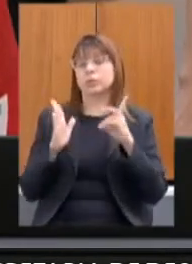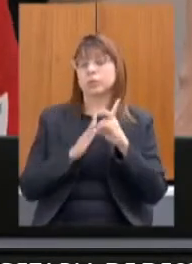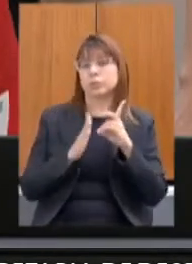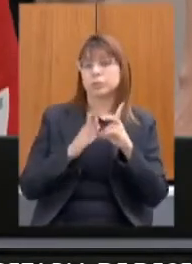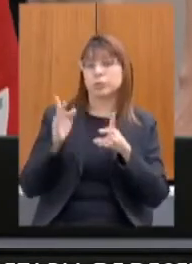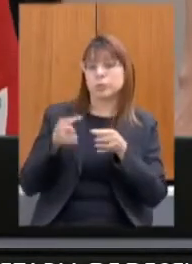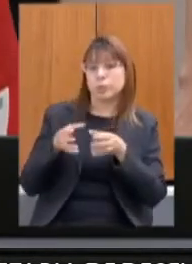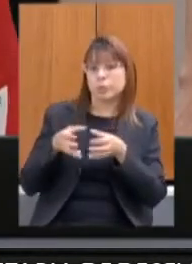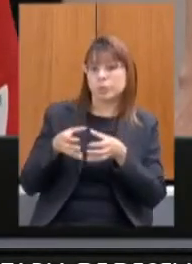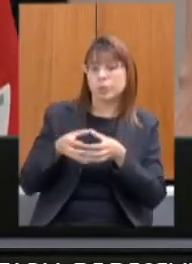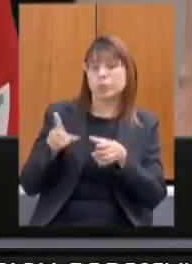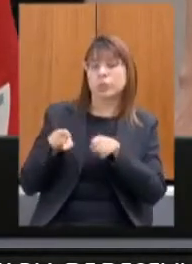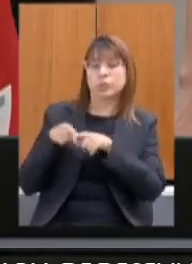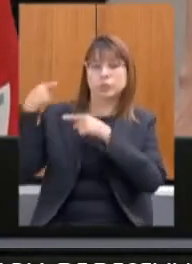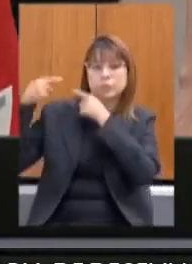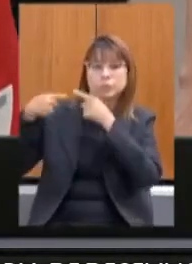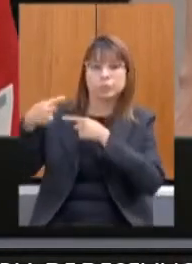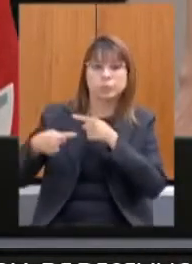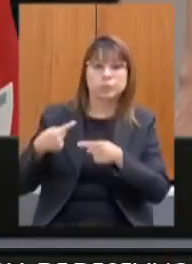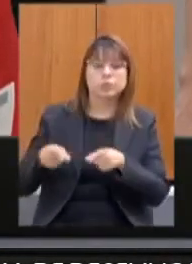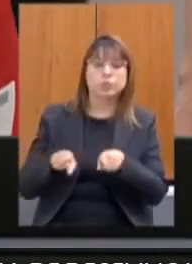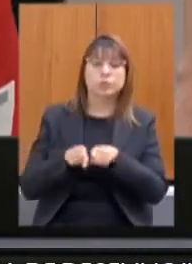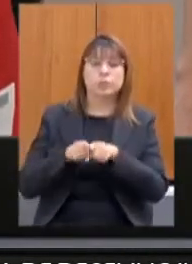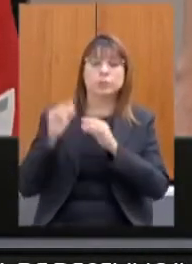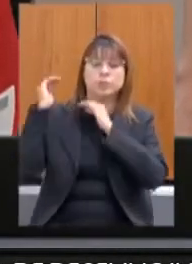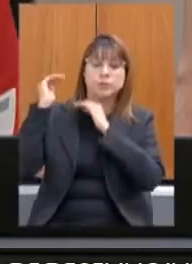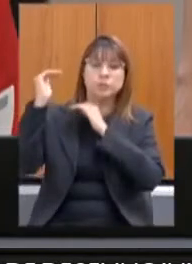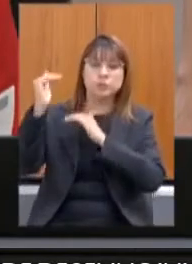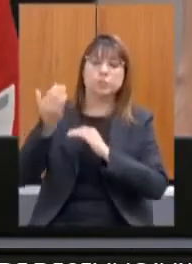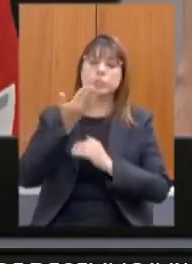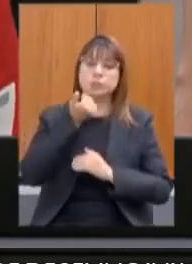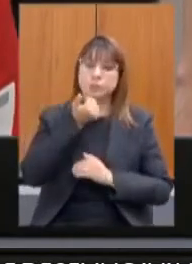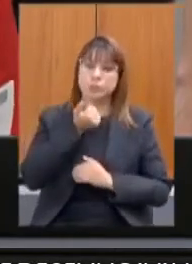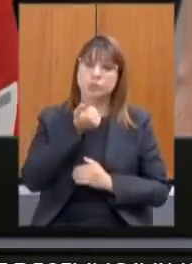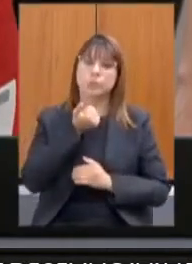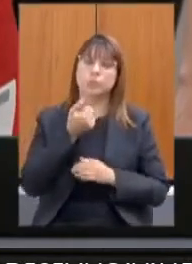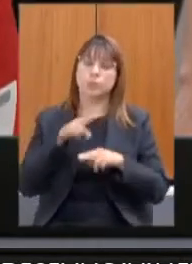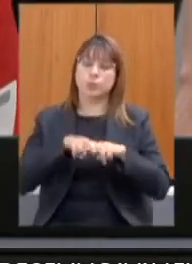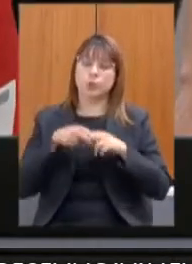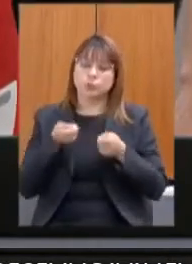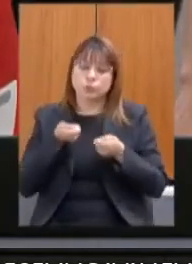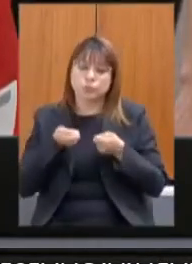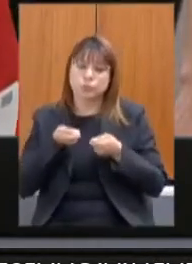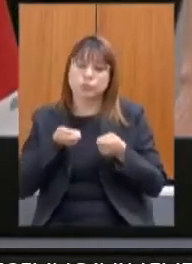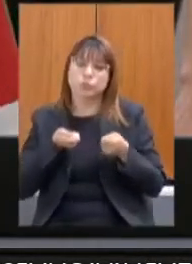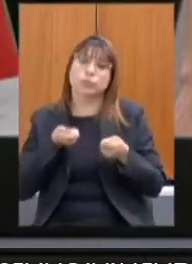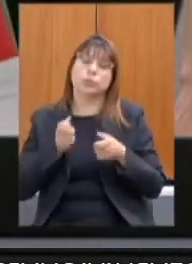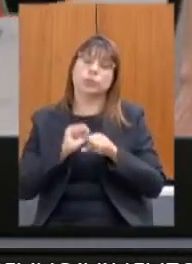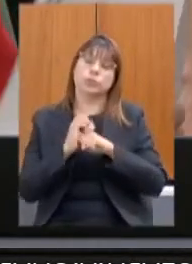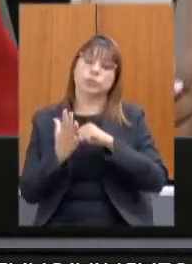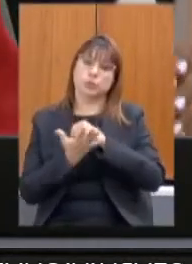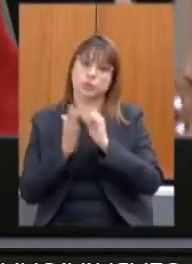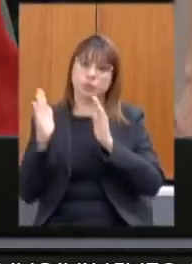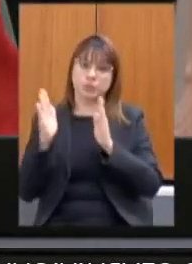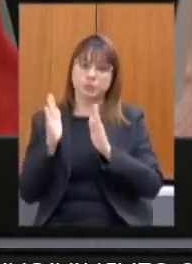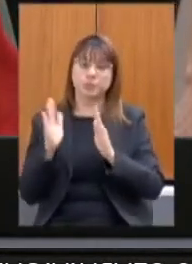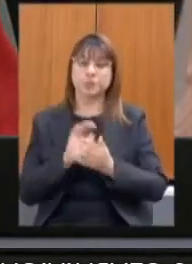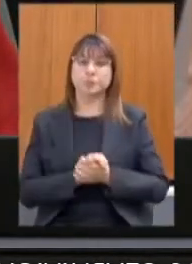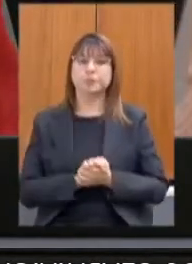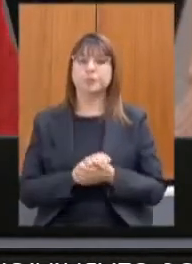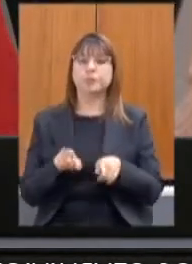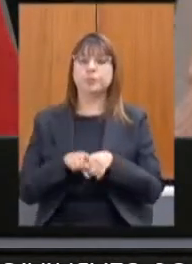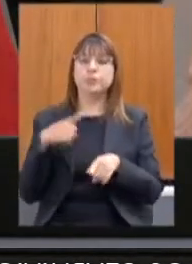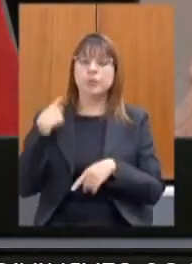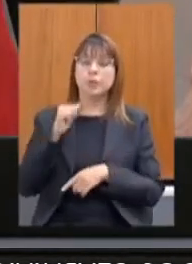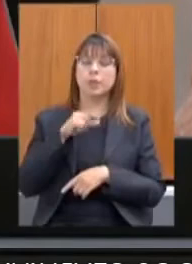Minas Gerais além da distribuição de cestas básicas considerando o plano de contingência diante da pandemia de coronavírus do